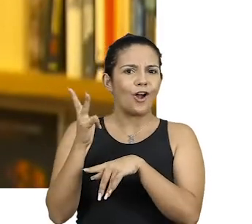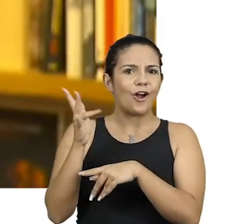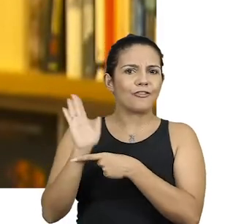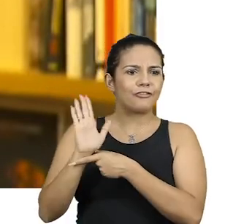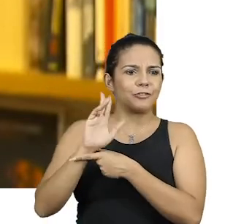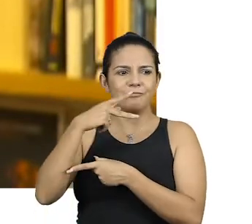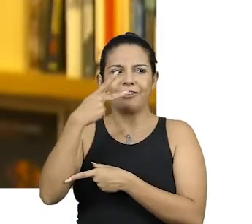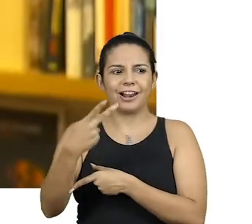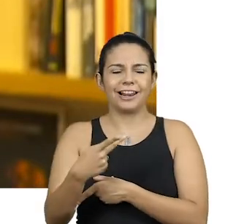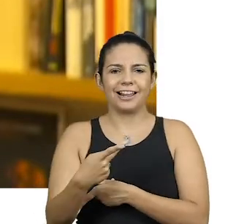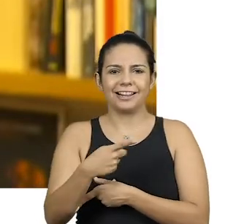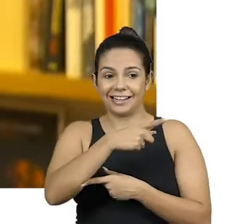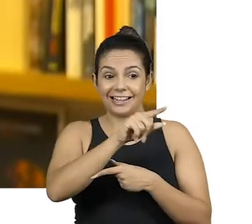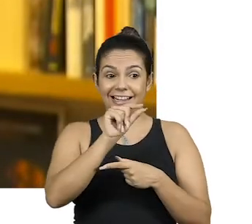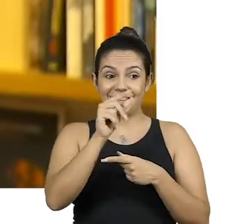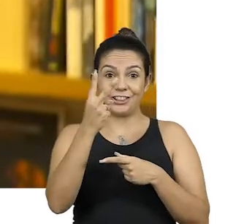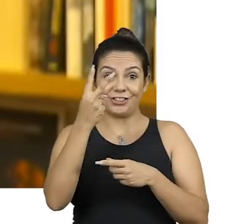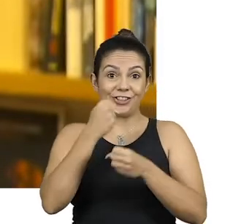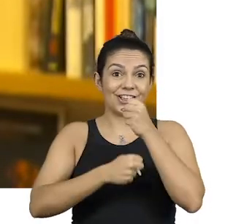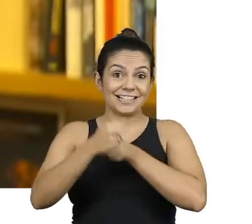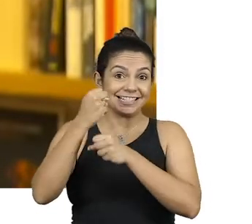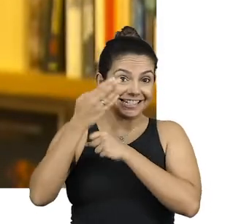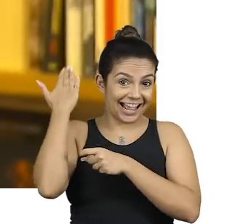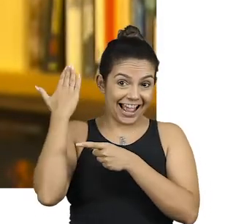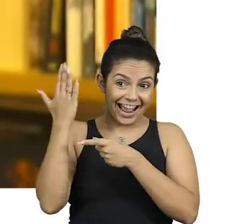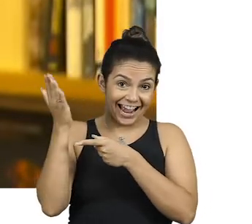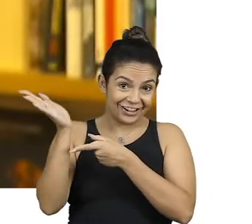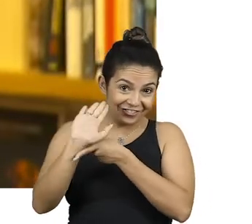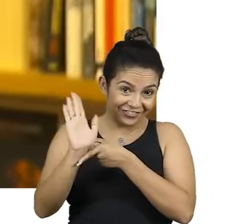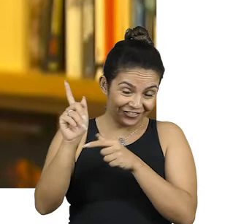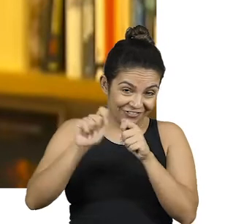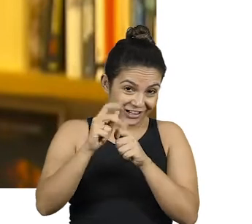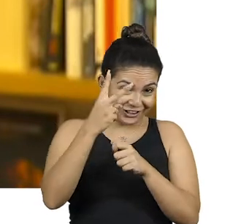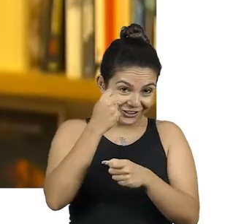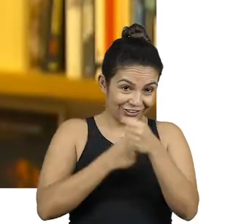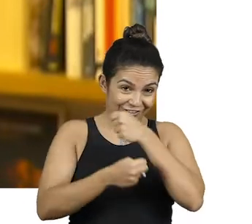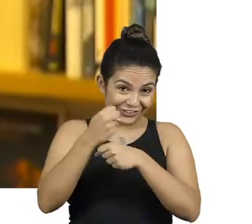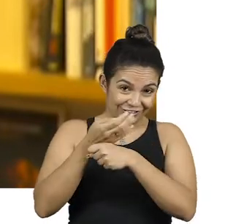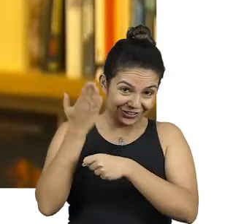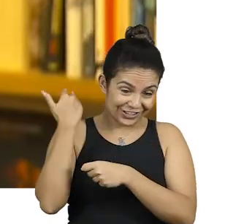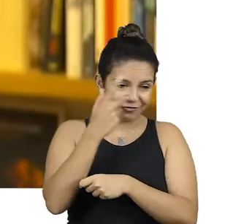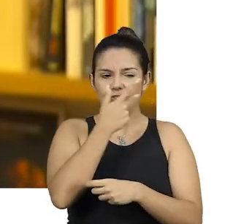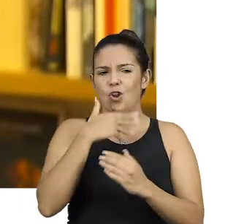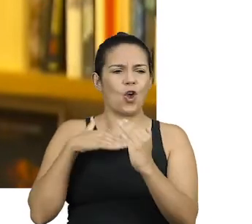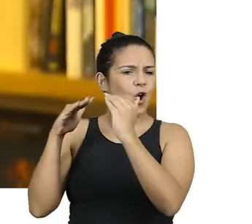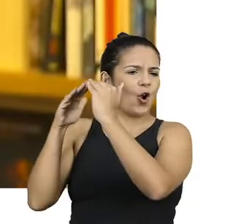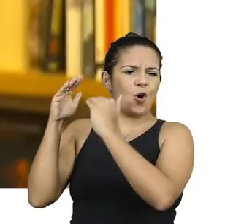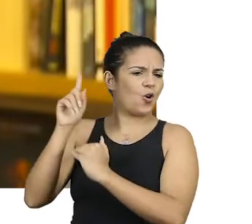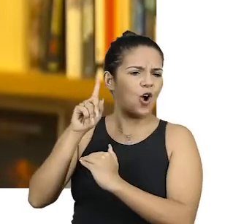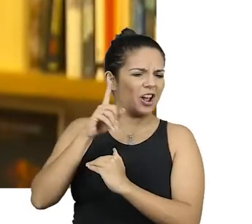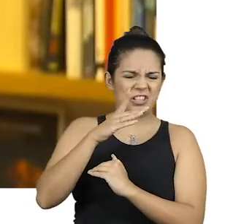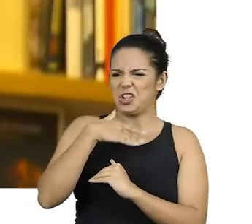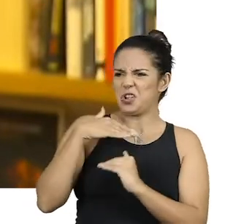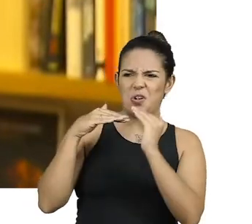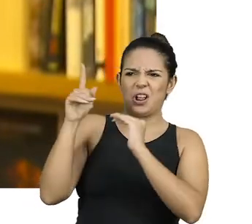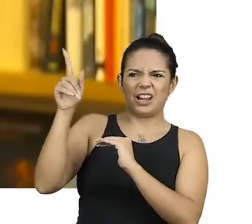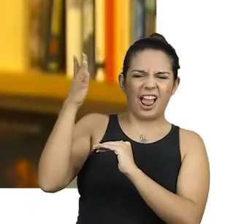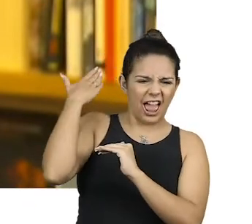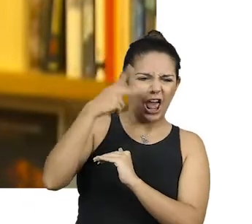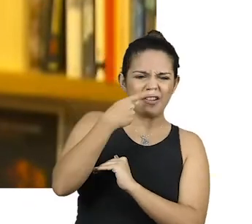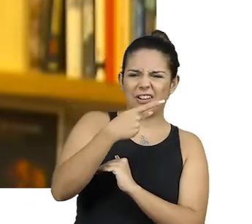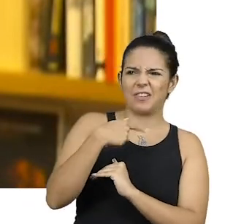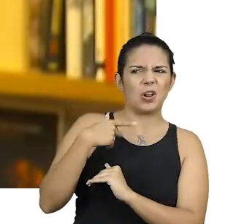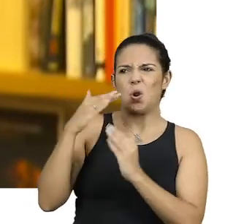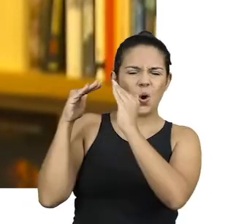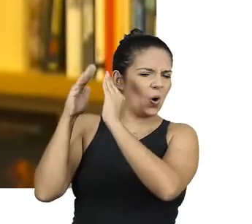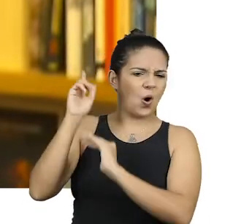Uma entrevista que ele tinha dado há menos de dois anos, o filme tinha sido feito em menos de dois anos. Eu não sou mais esse liberalóide que eu era